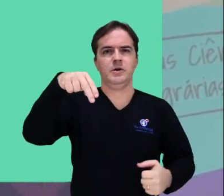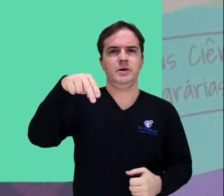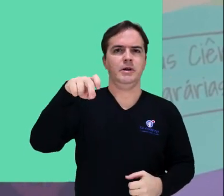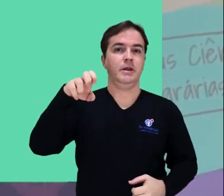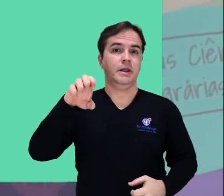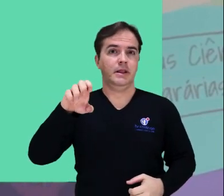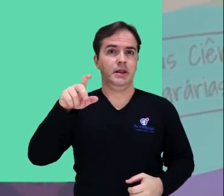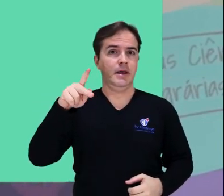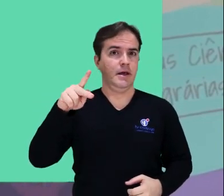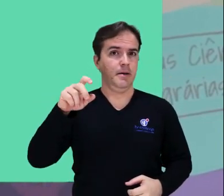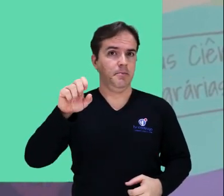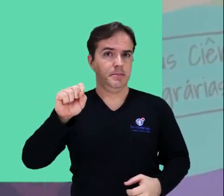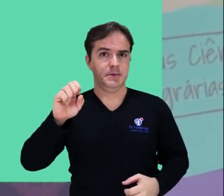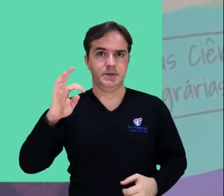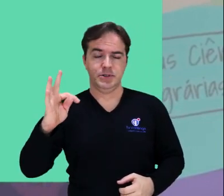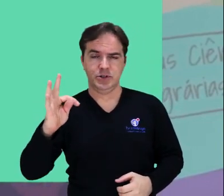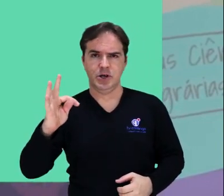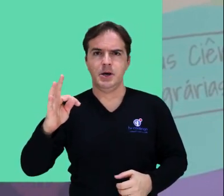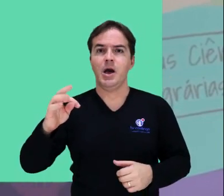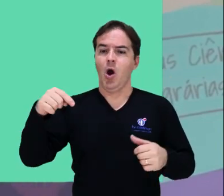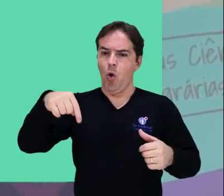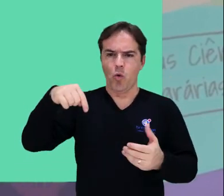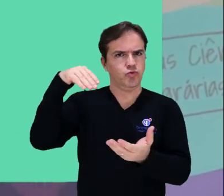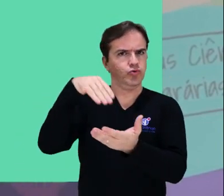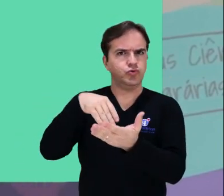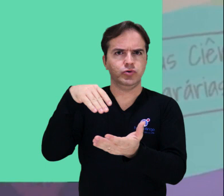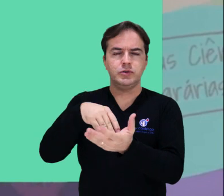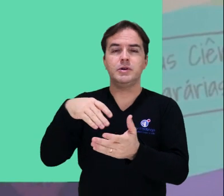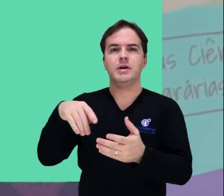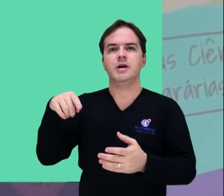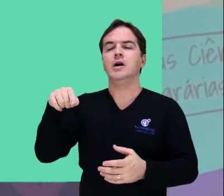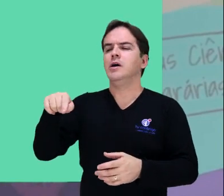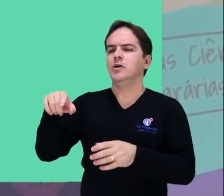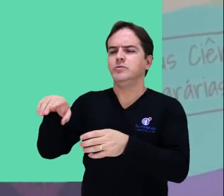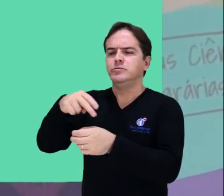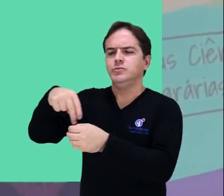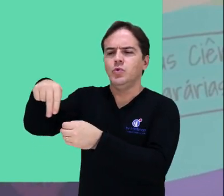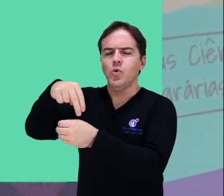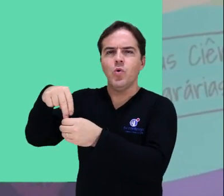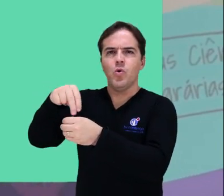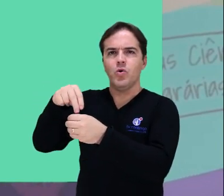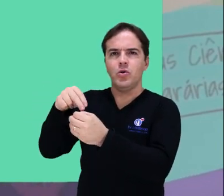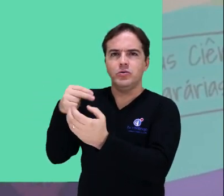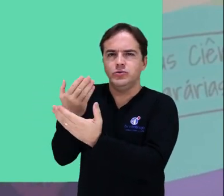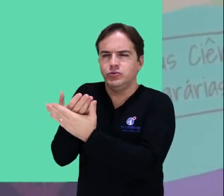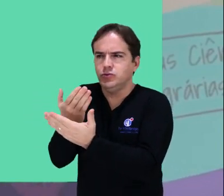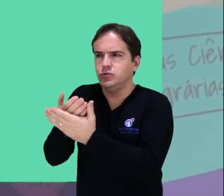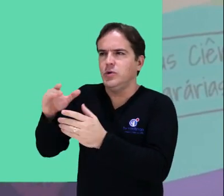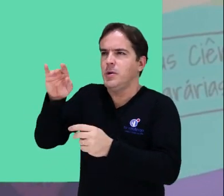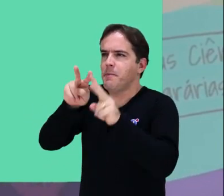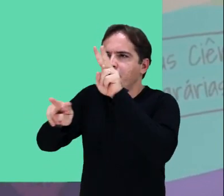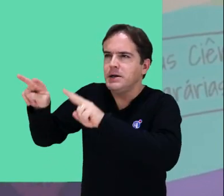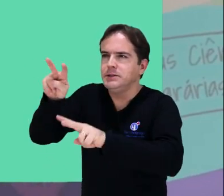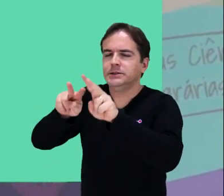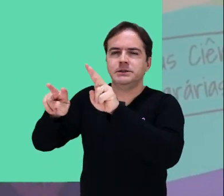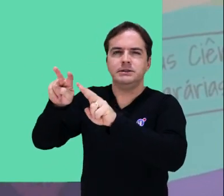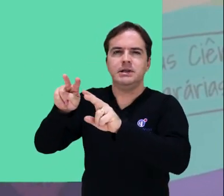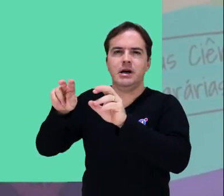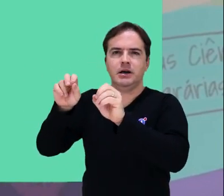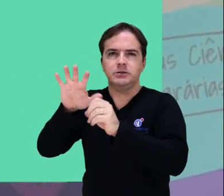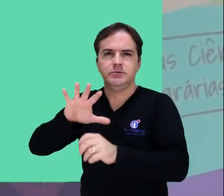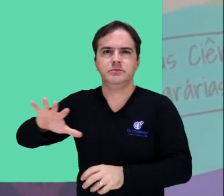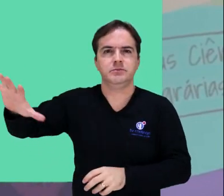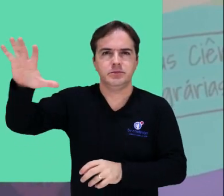O evento é organizado pelo Núcleo de Estudos das Paisagens Semiáridas Tropicais do Colegiado de Geografia da Univasf,